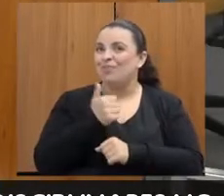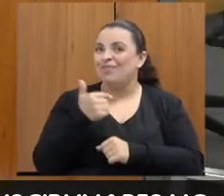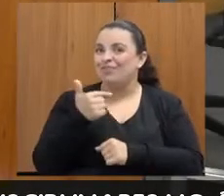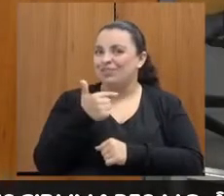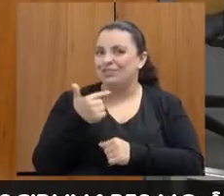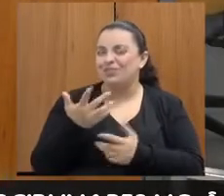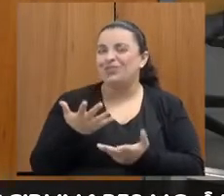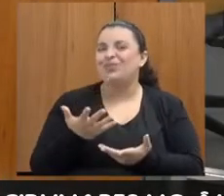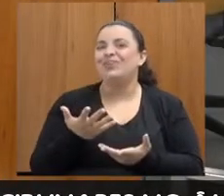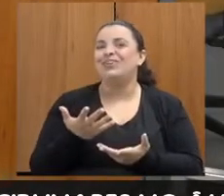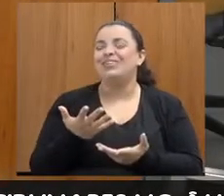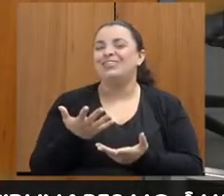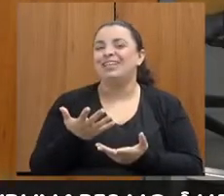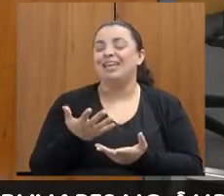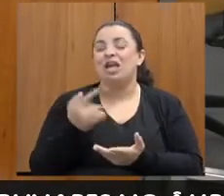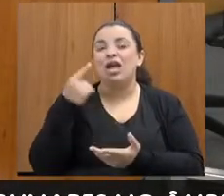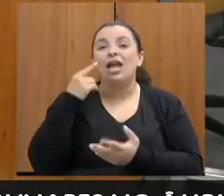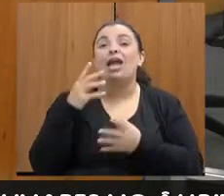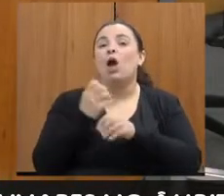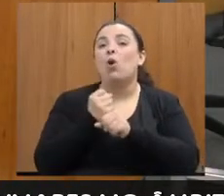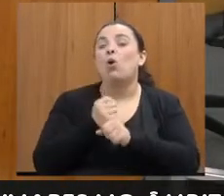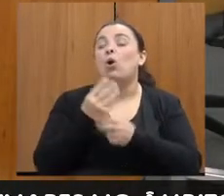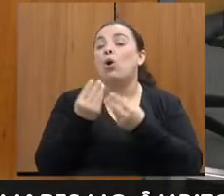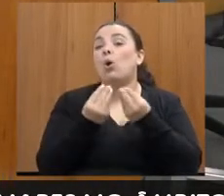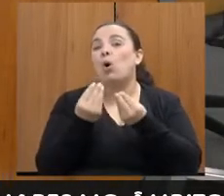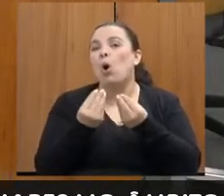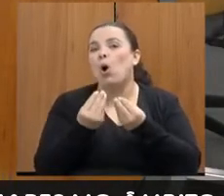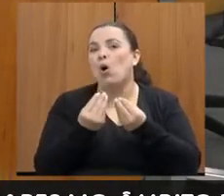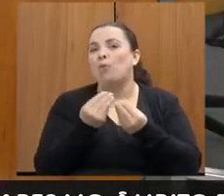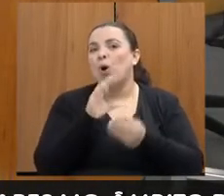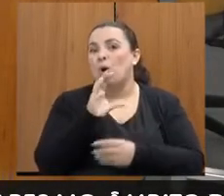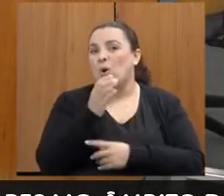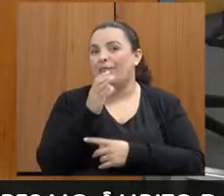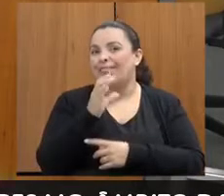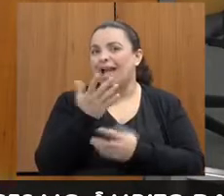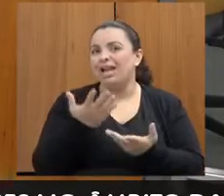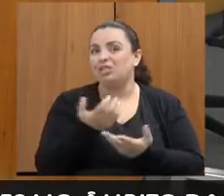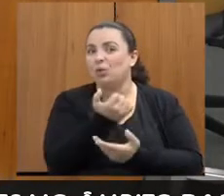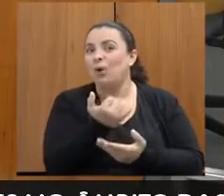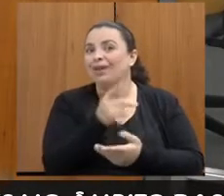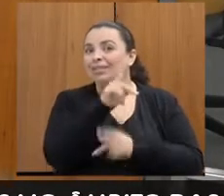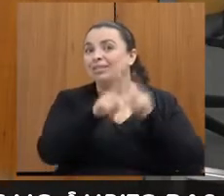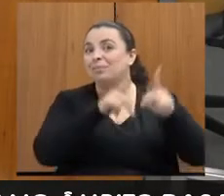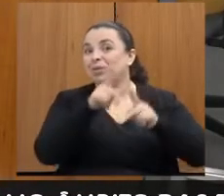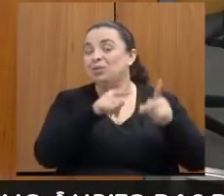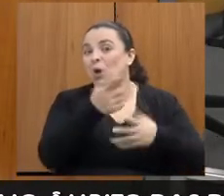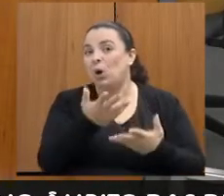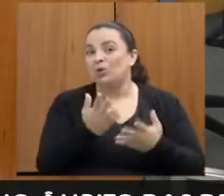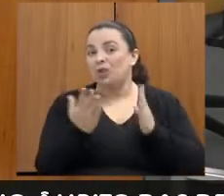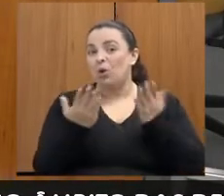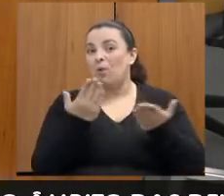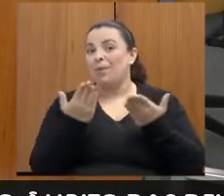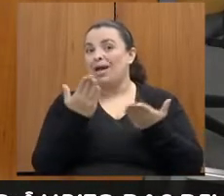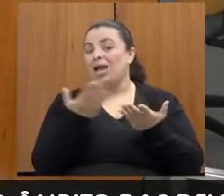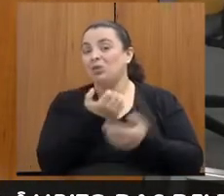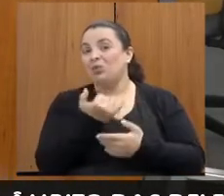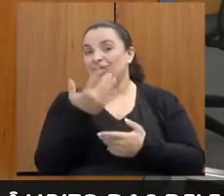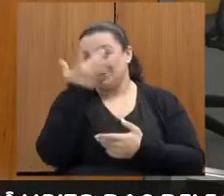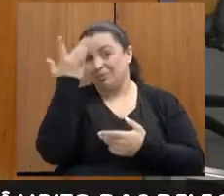habitantes para 28 para duas matérias. Pensa isso dividido por ordem de serviço, por intimação,